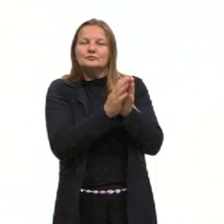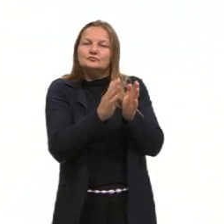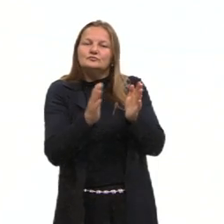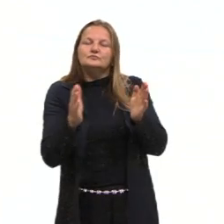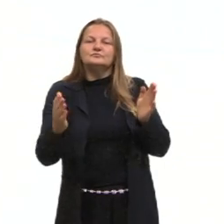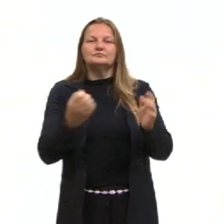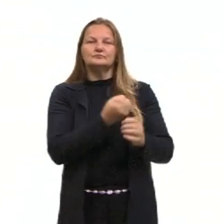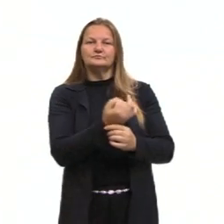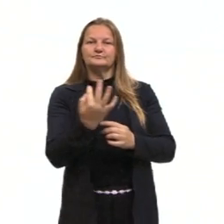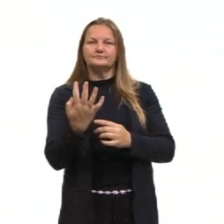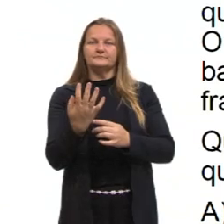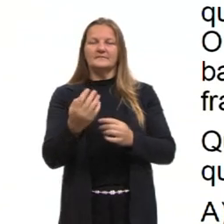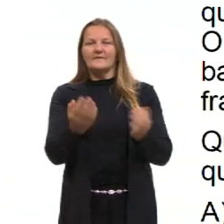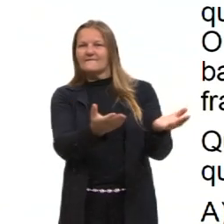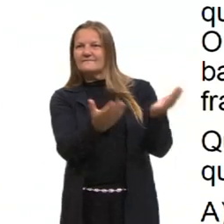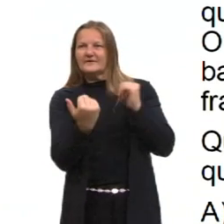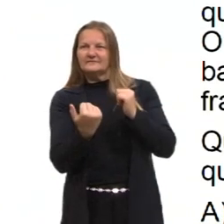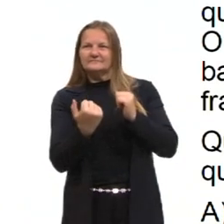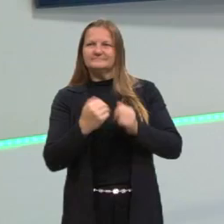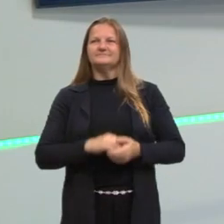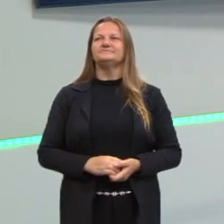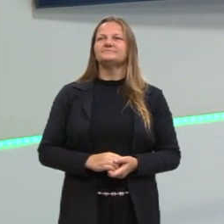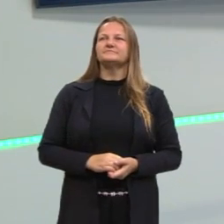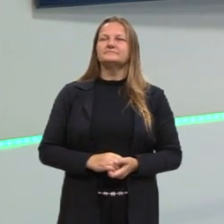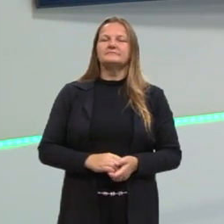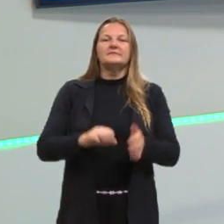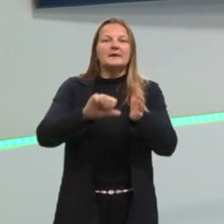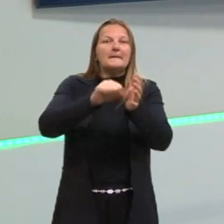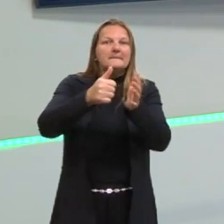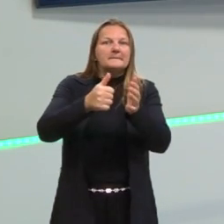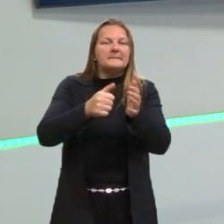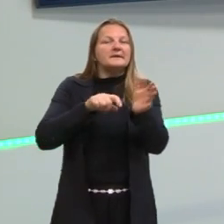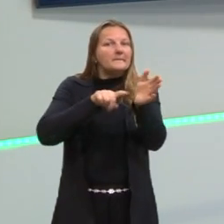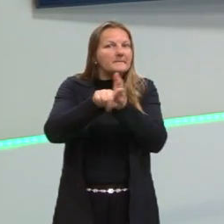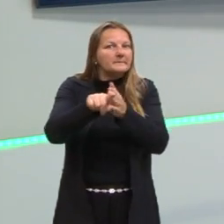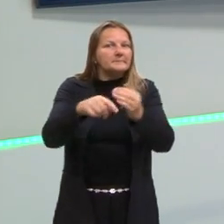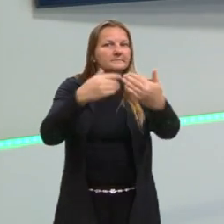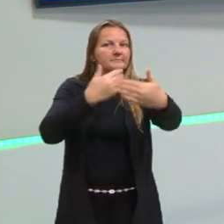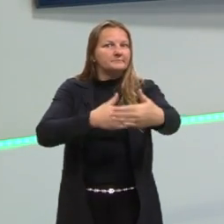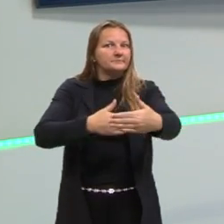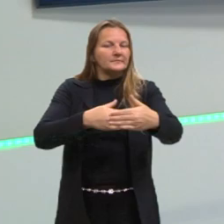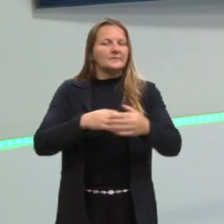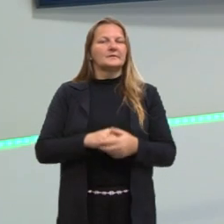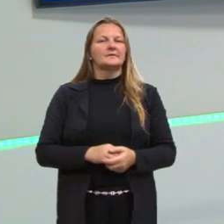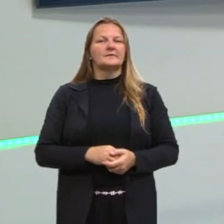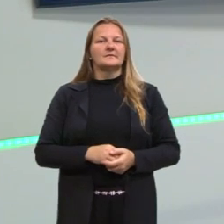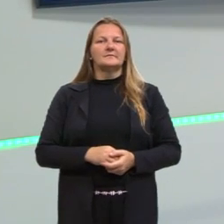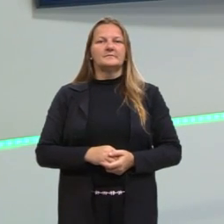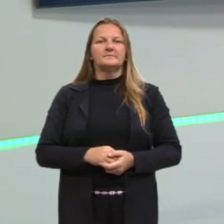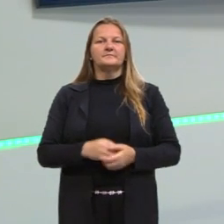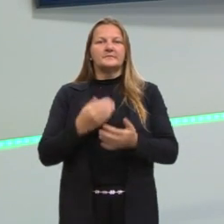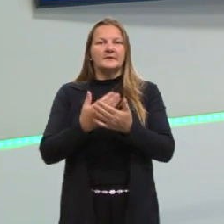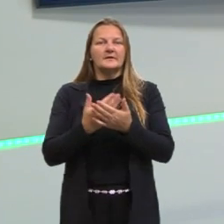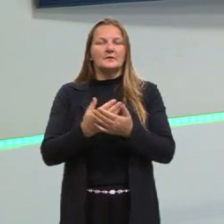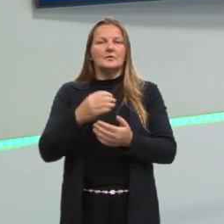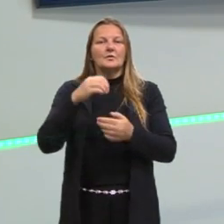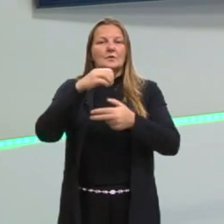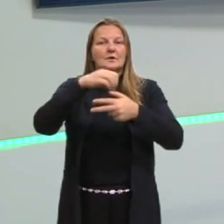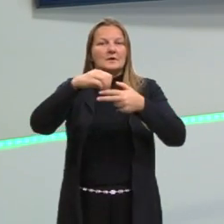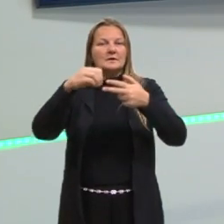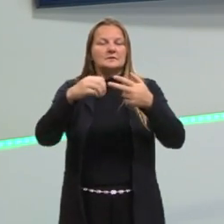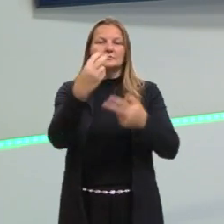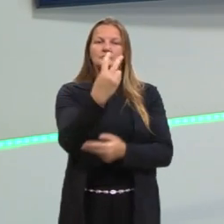Então, vamos lá. A primeira questão que eu trouxe para a nossa aula de hoje, ela é uma questão do ENEM de